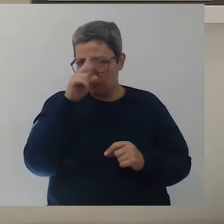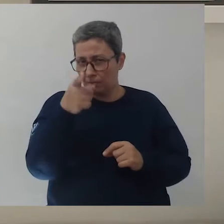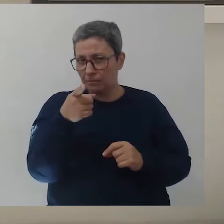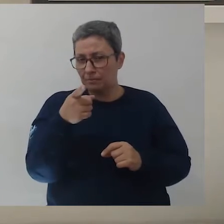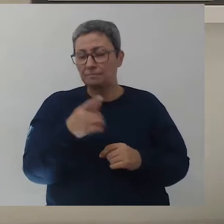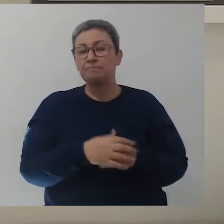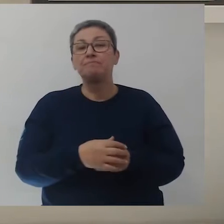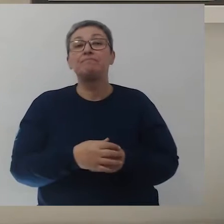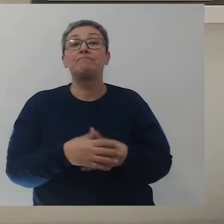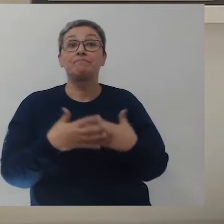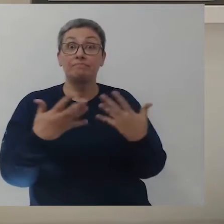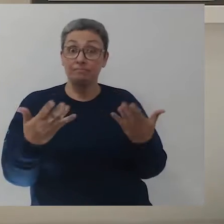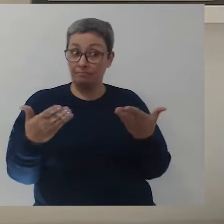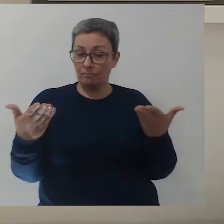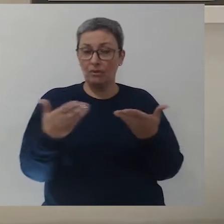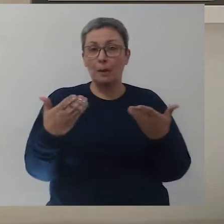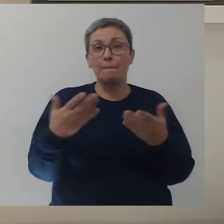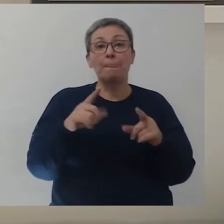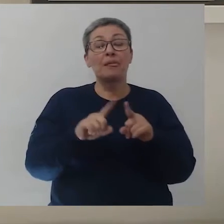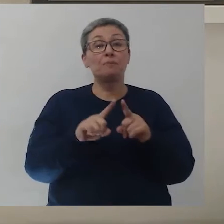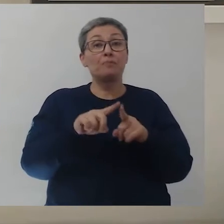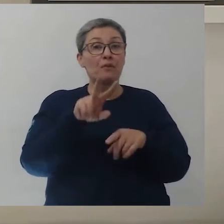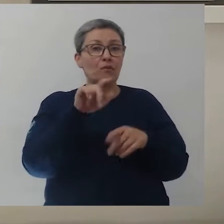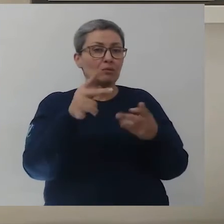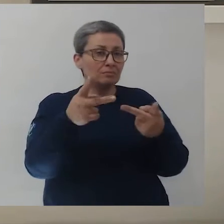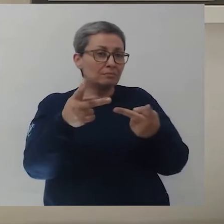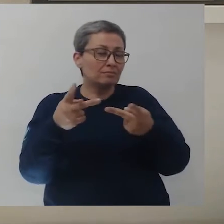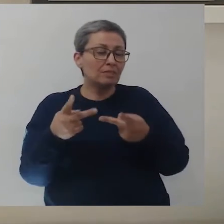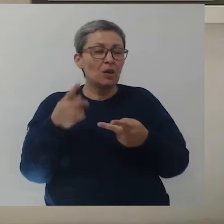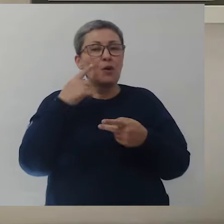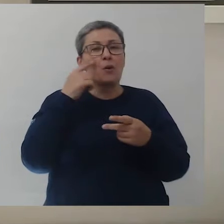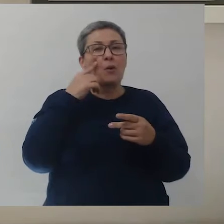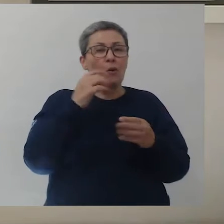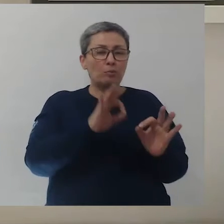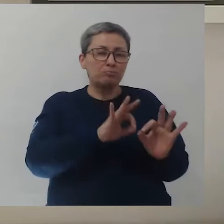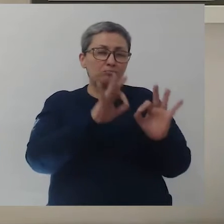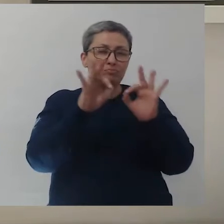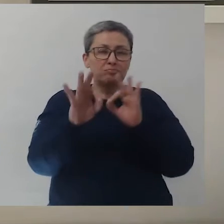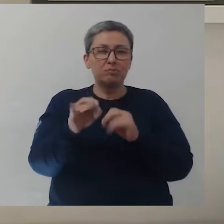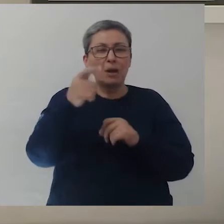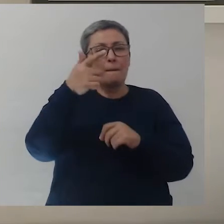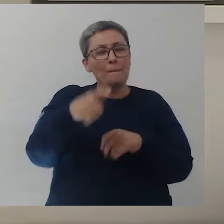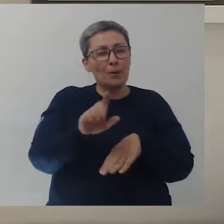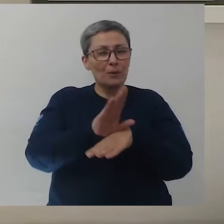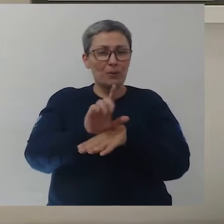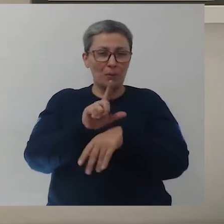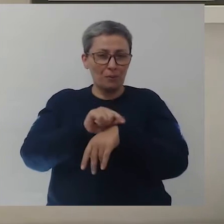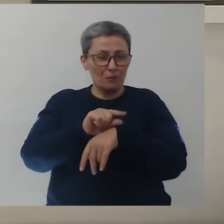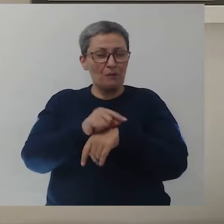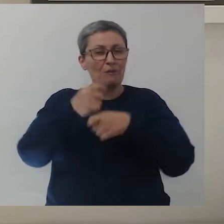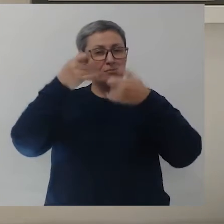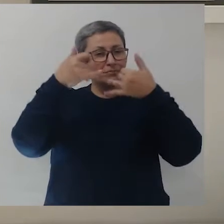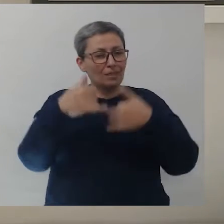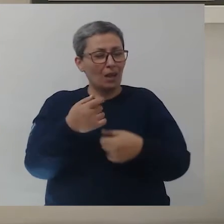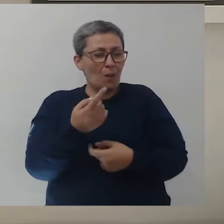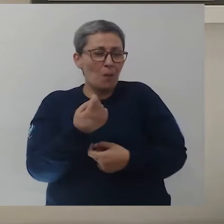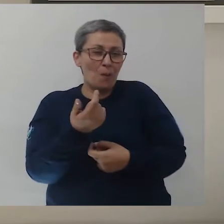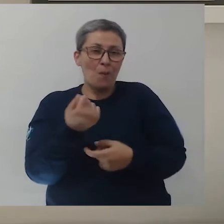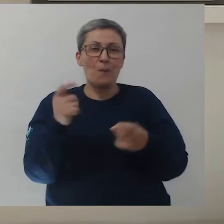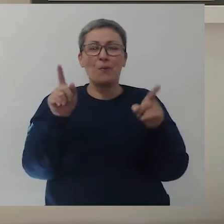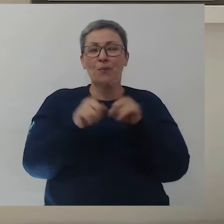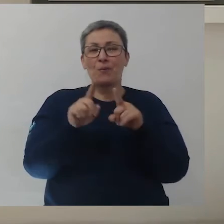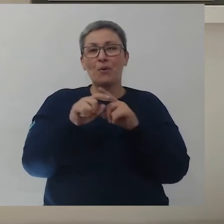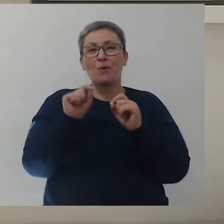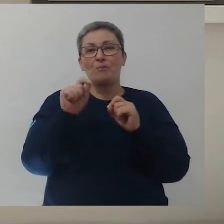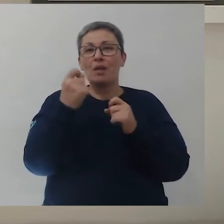lembram? Agora, então, eu convido vocês a assistirem mais um curta, que vai contar um pouco